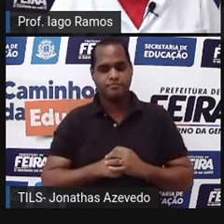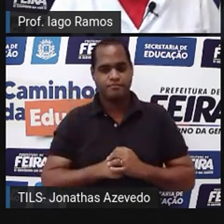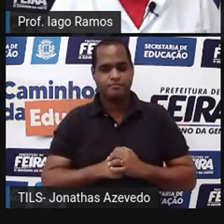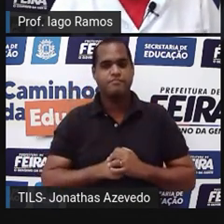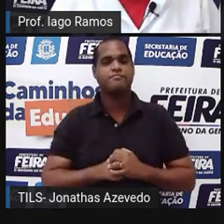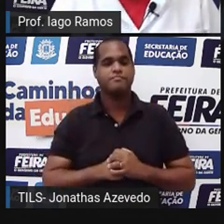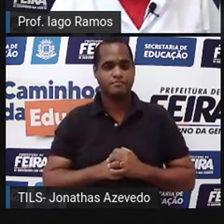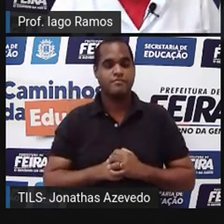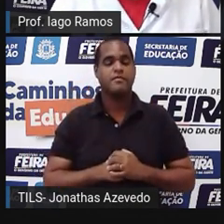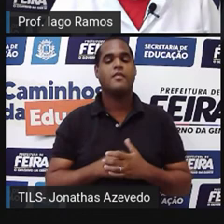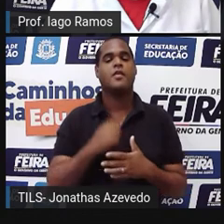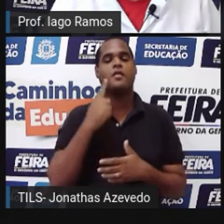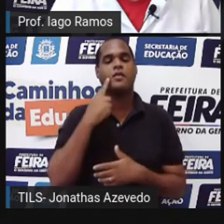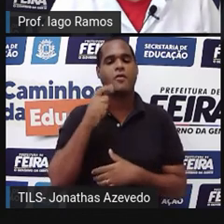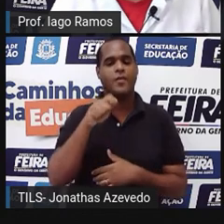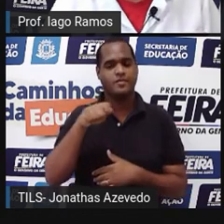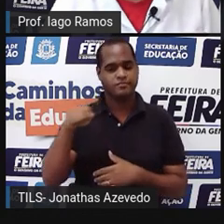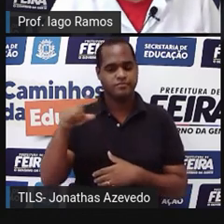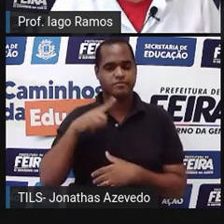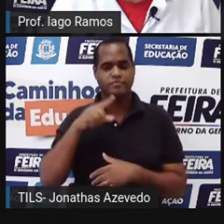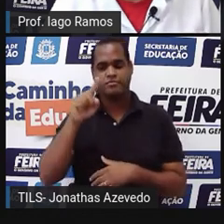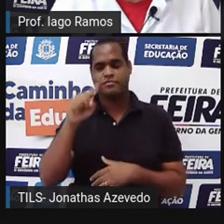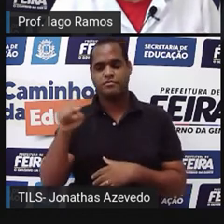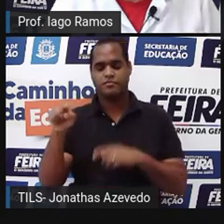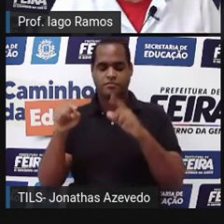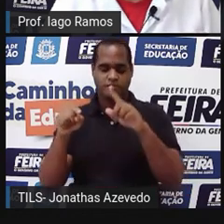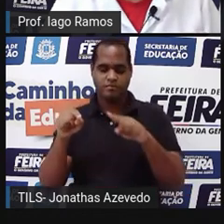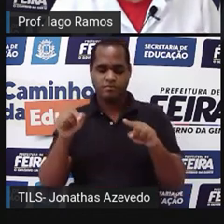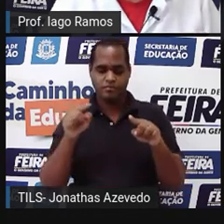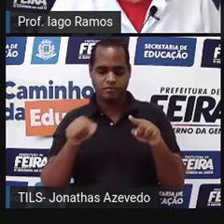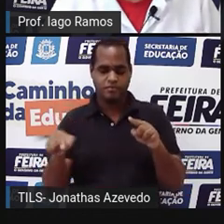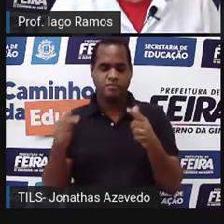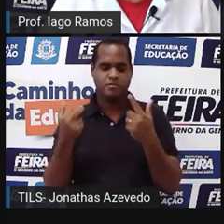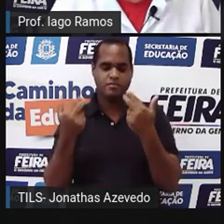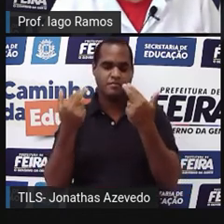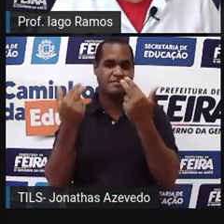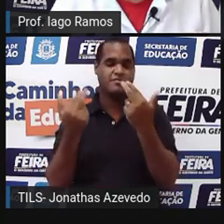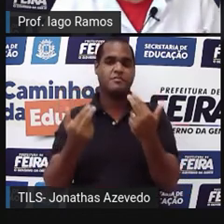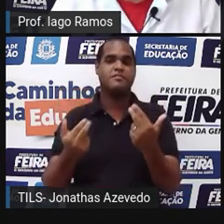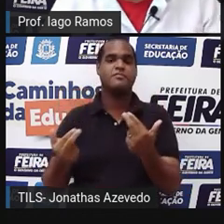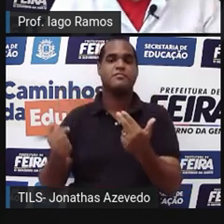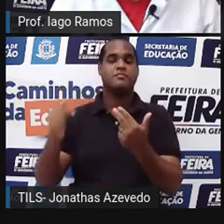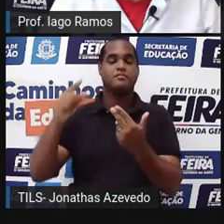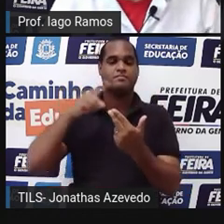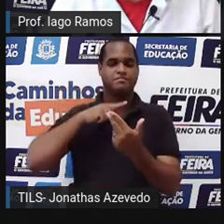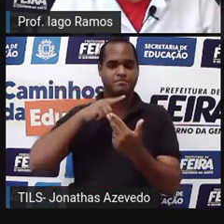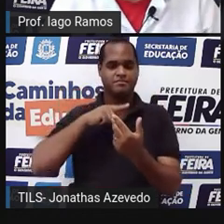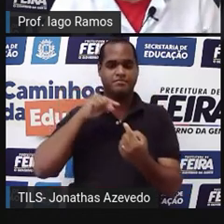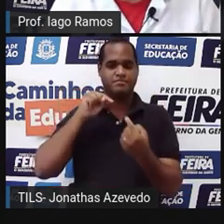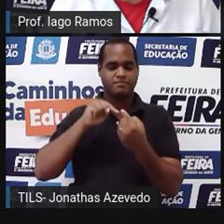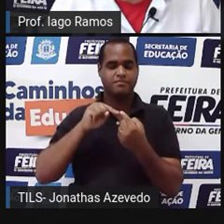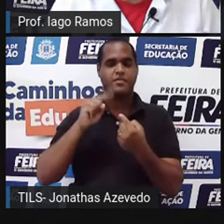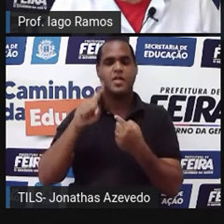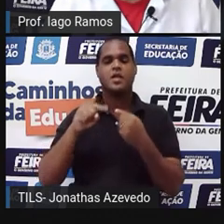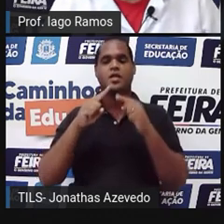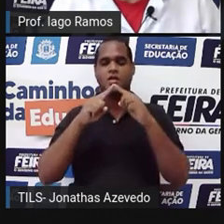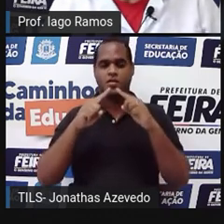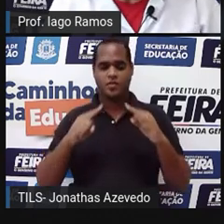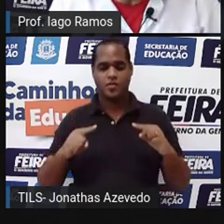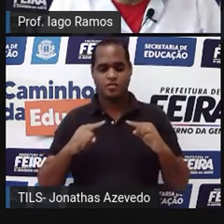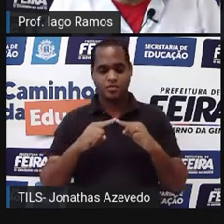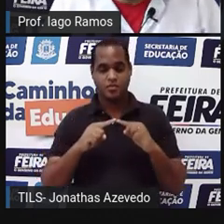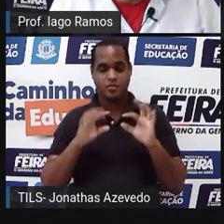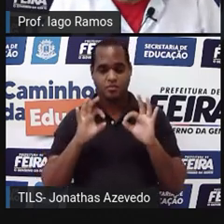Pronto. Esses ângulos têm a mesma medida. Aí vocês falam assim professor, ali o senhor colocou dois ângulos correspondentes